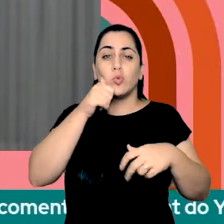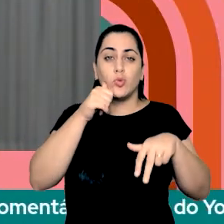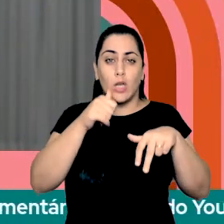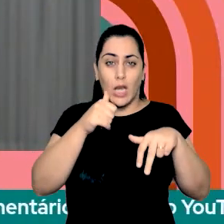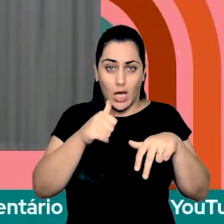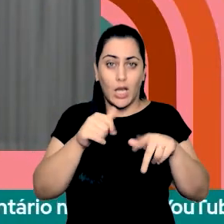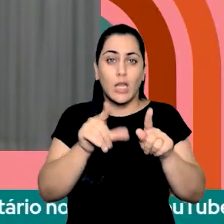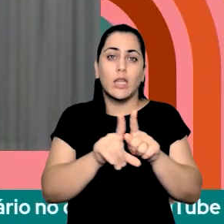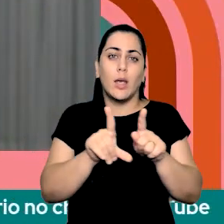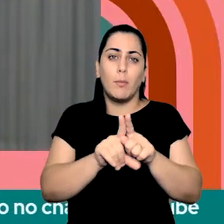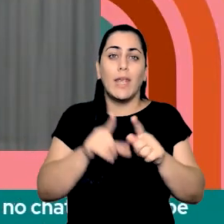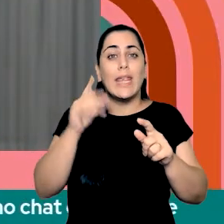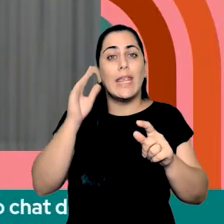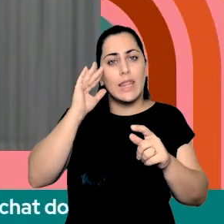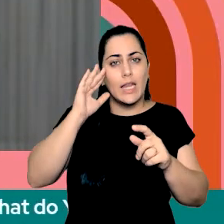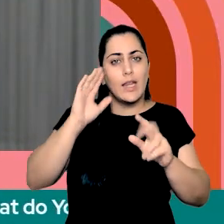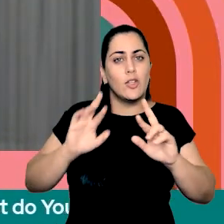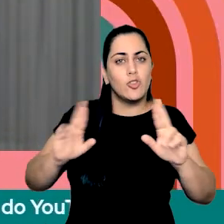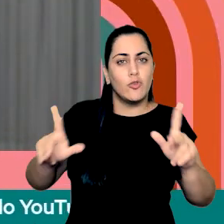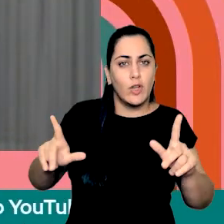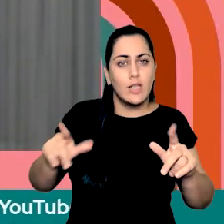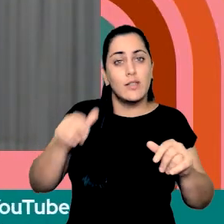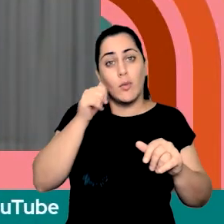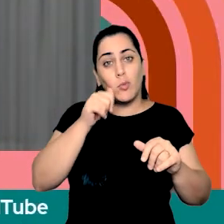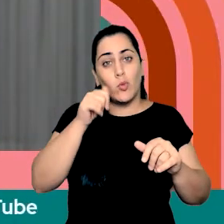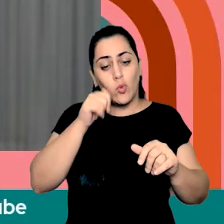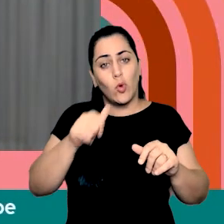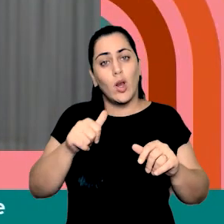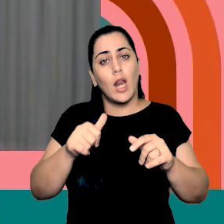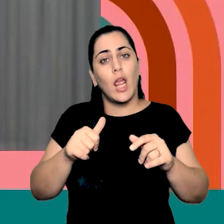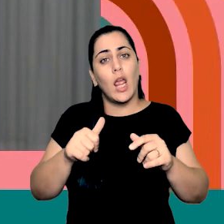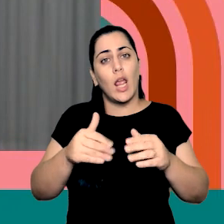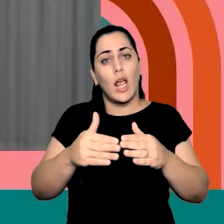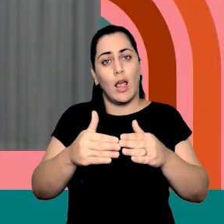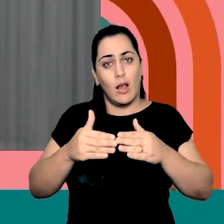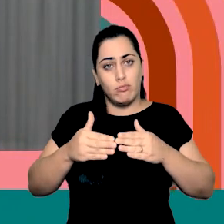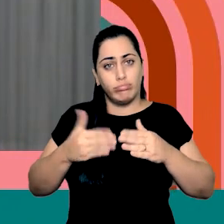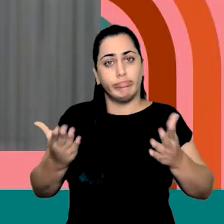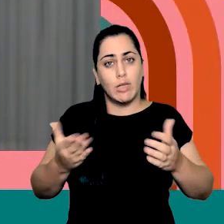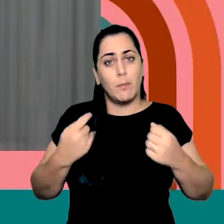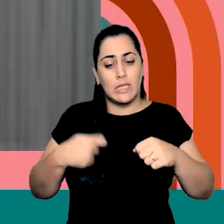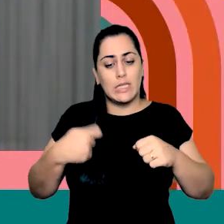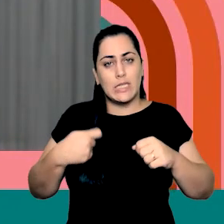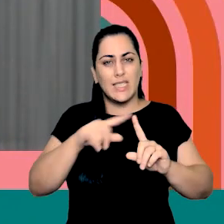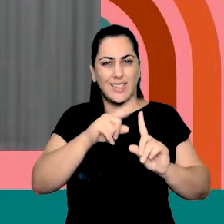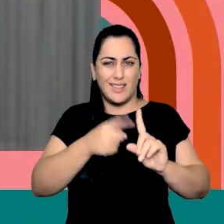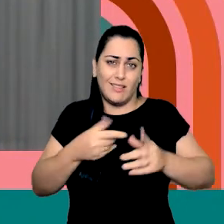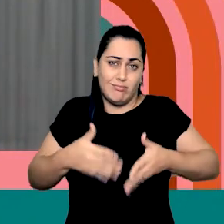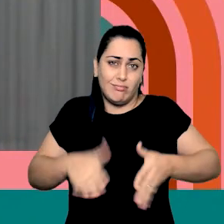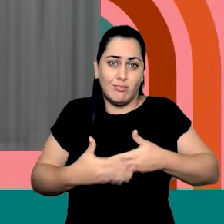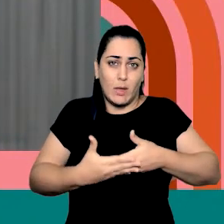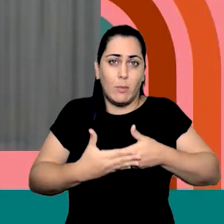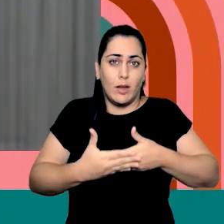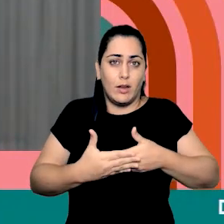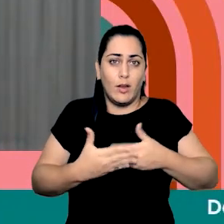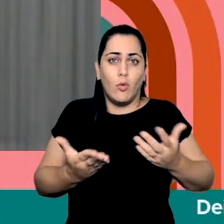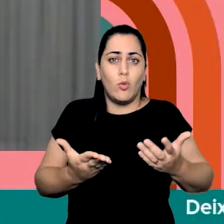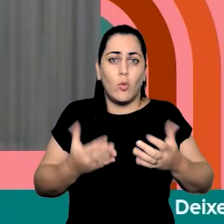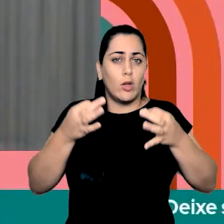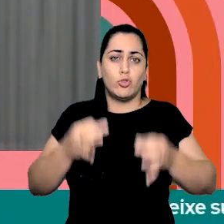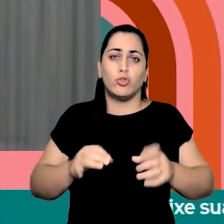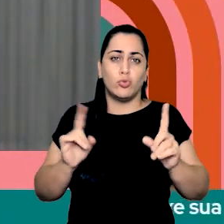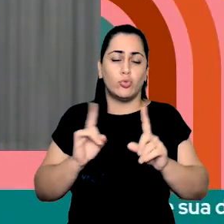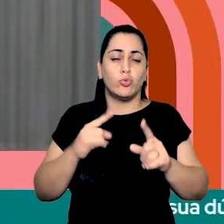que considere a diferença de uma mulher em licença maternidade, ela vai acabar produzindo uma injustiça em relação a essa mulher, porque ela vai